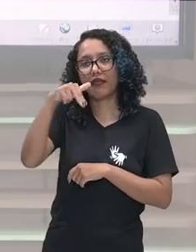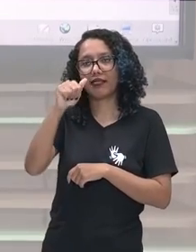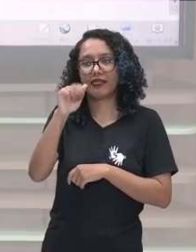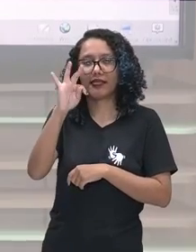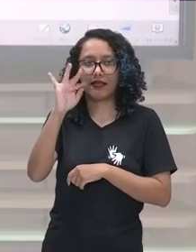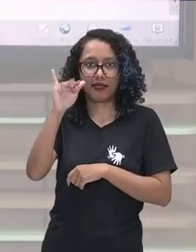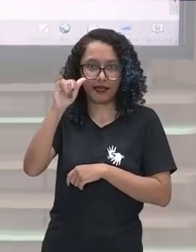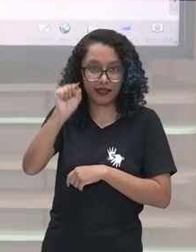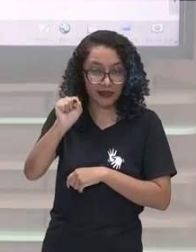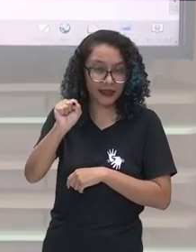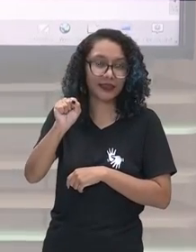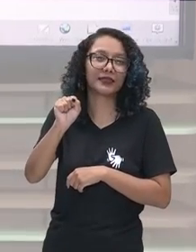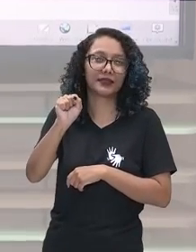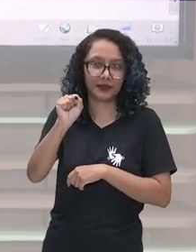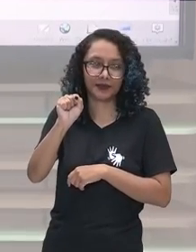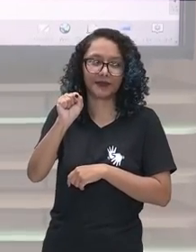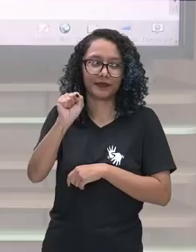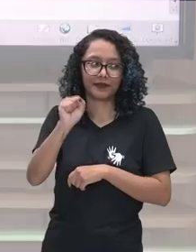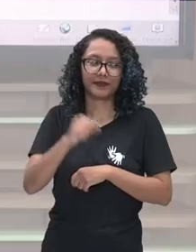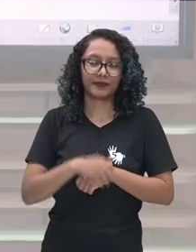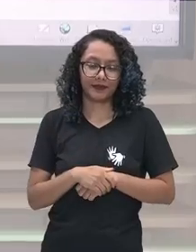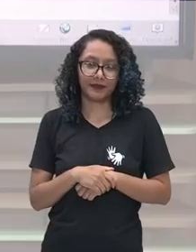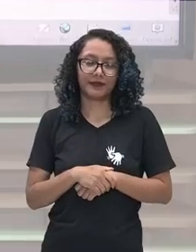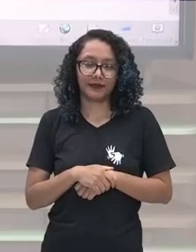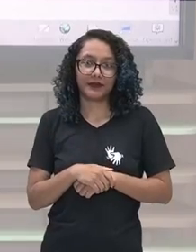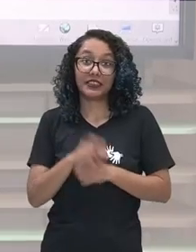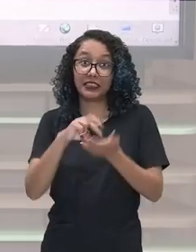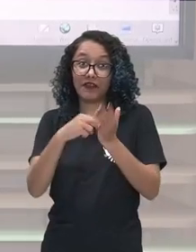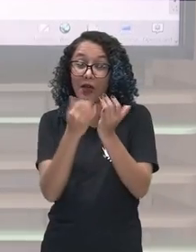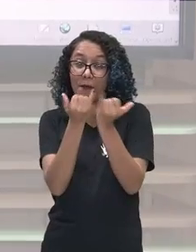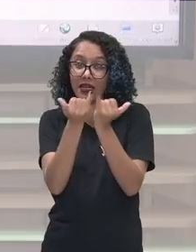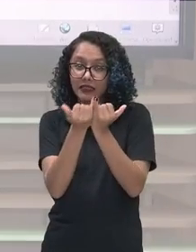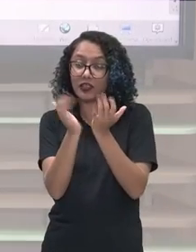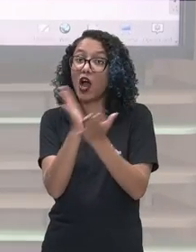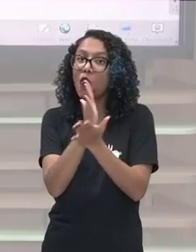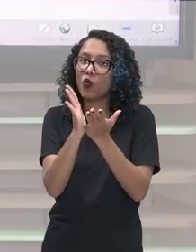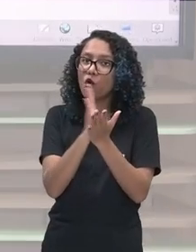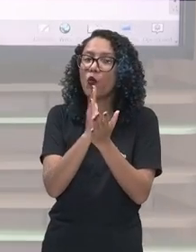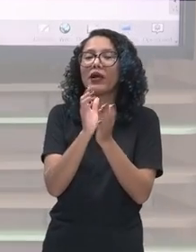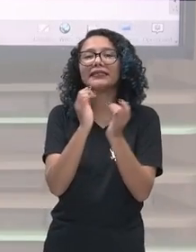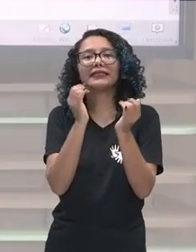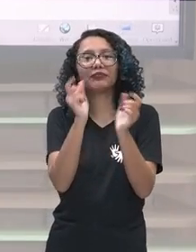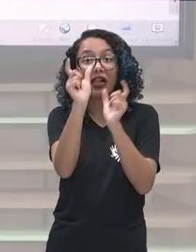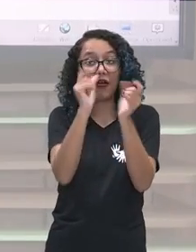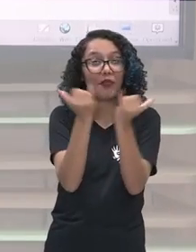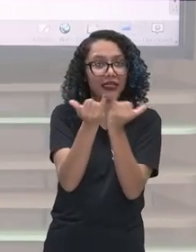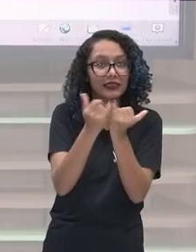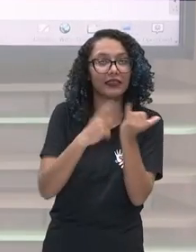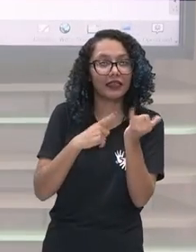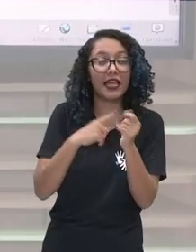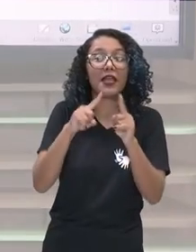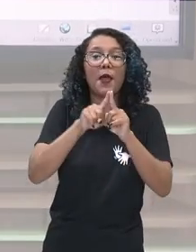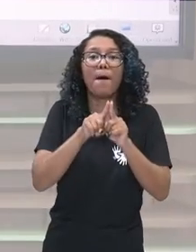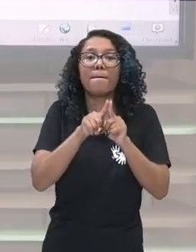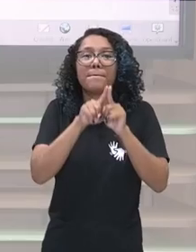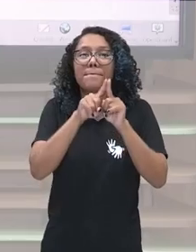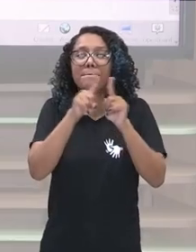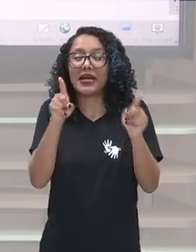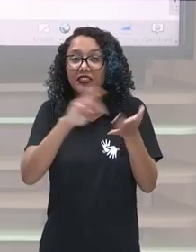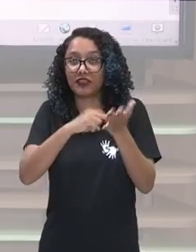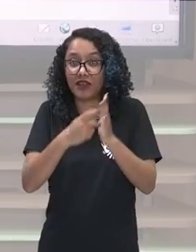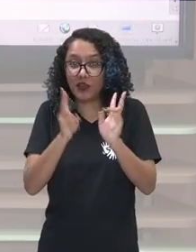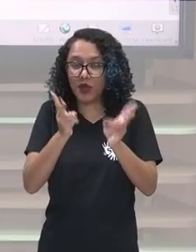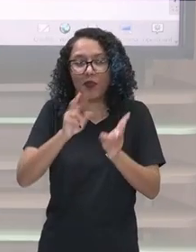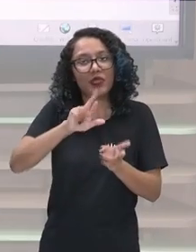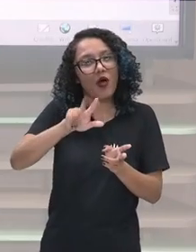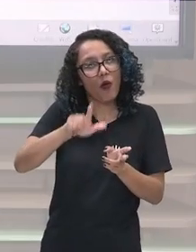ok? Aí existem algumas palavras que parecem, mas não são. Esse aí são os false cognates, ou